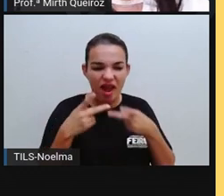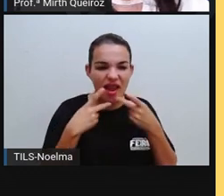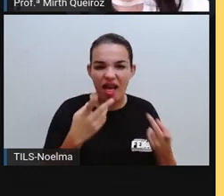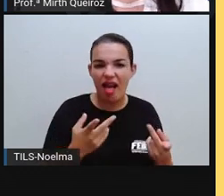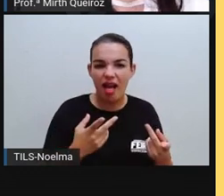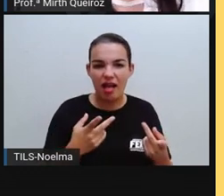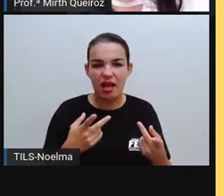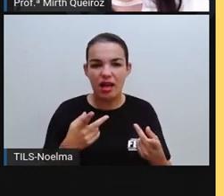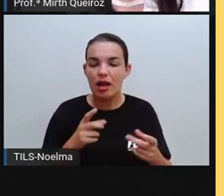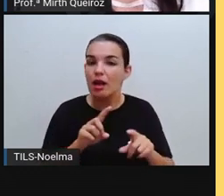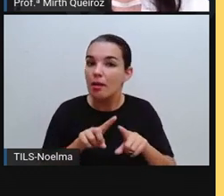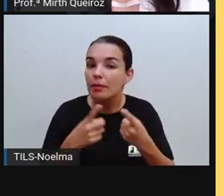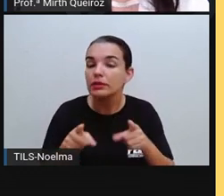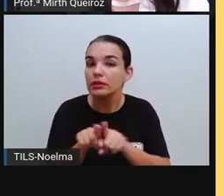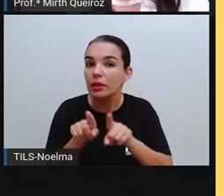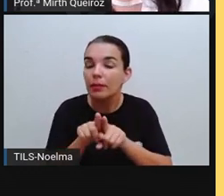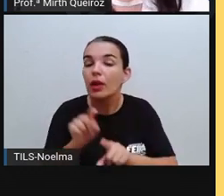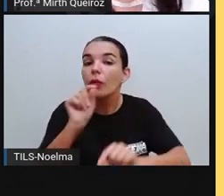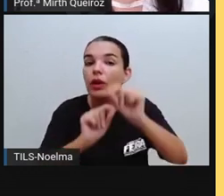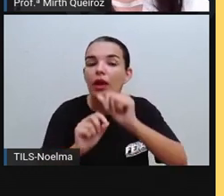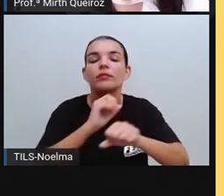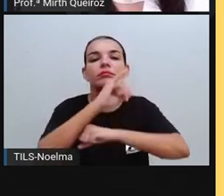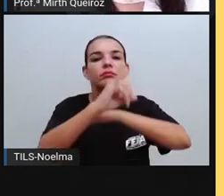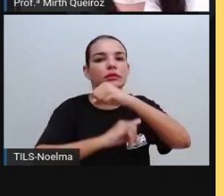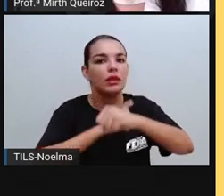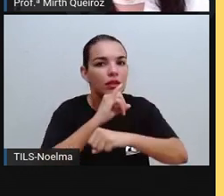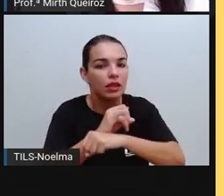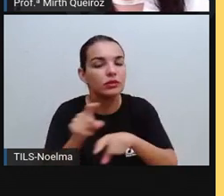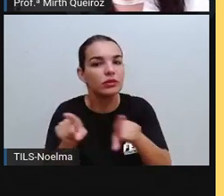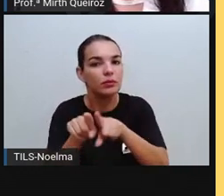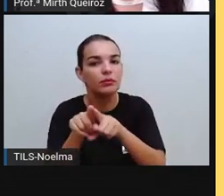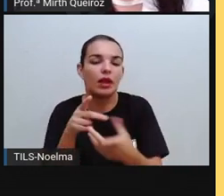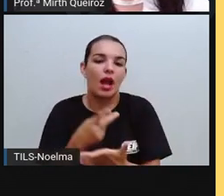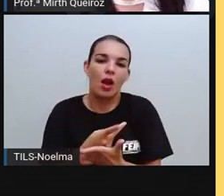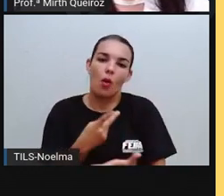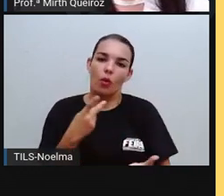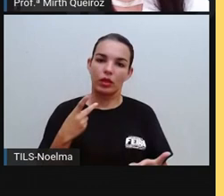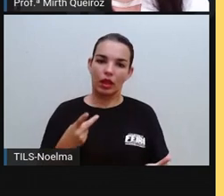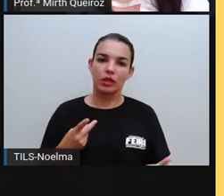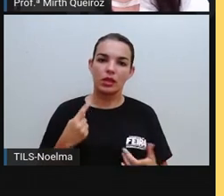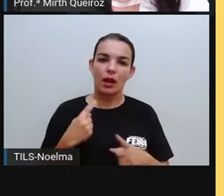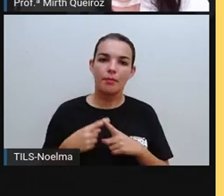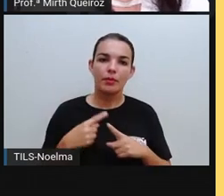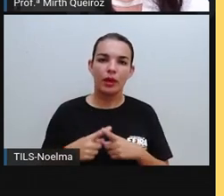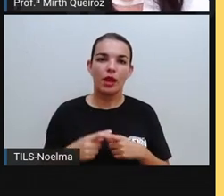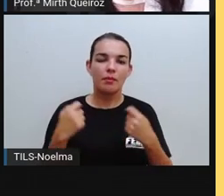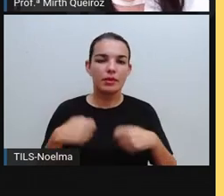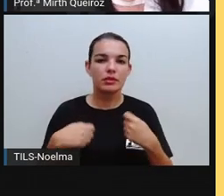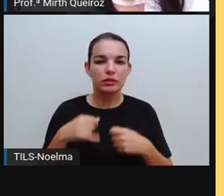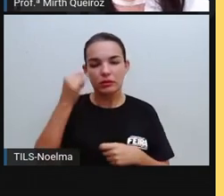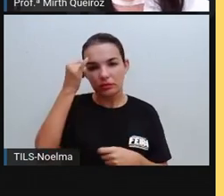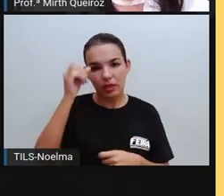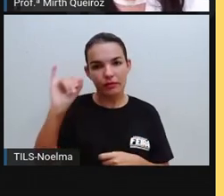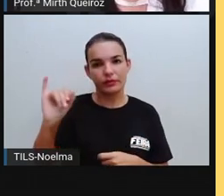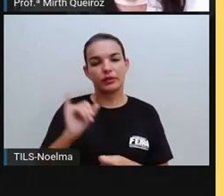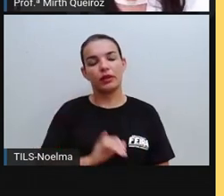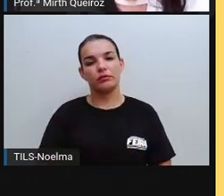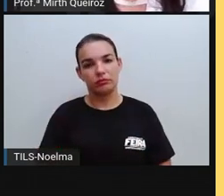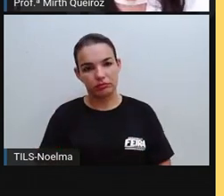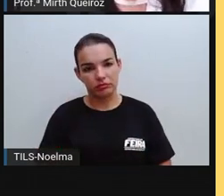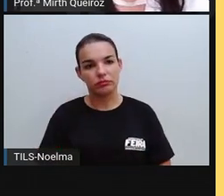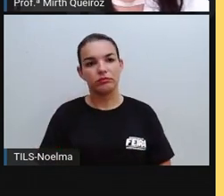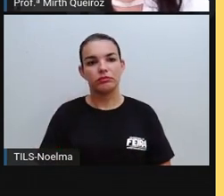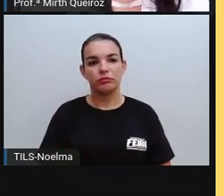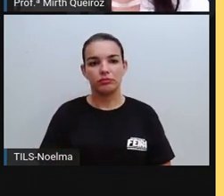né? Não, nas redes sociais também, esse tipo de ataques racistas também vão ser enquadrados